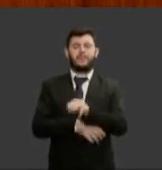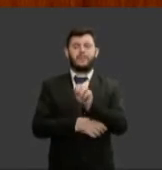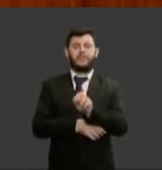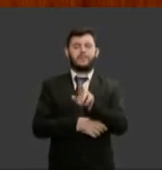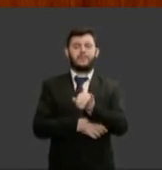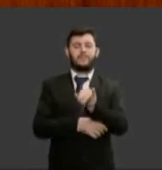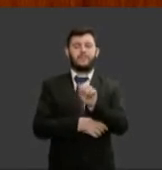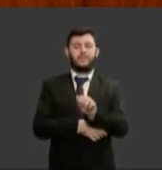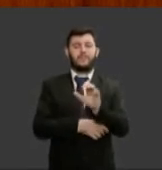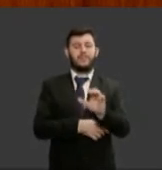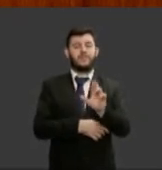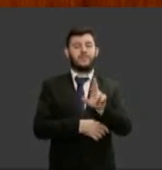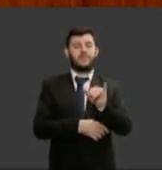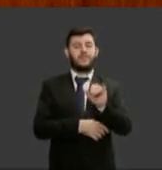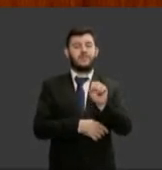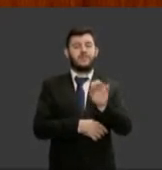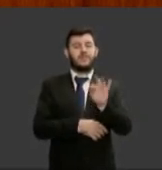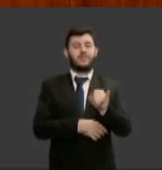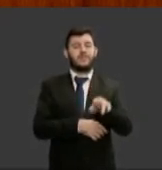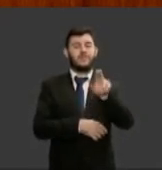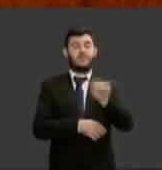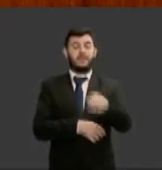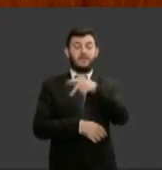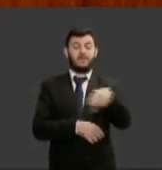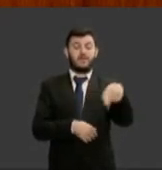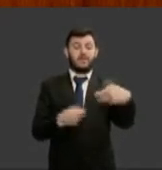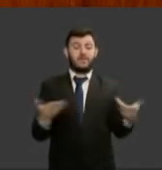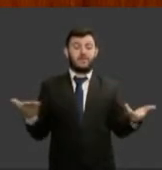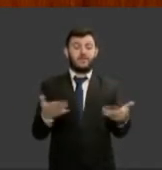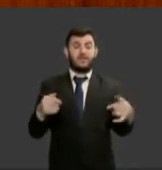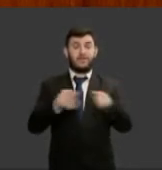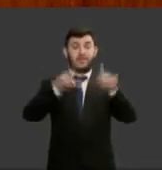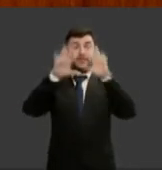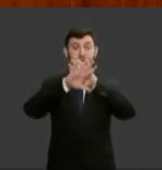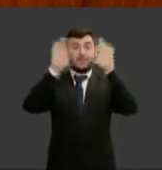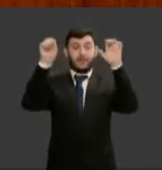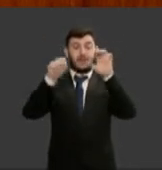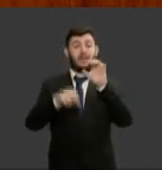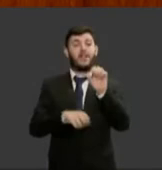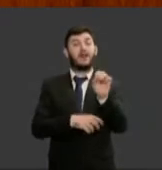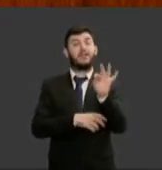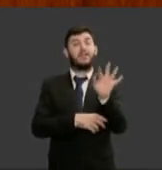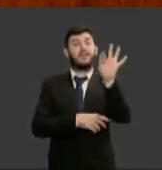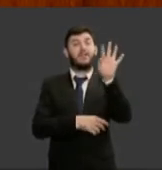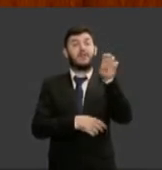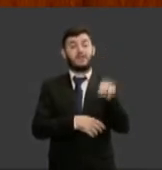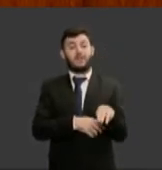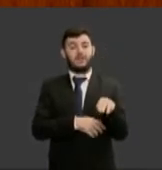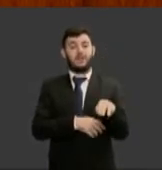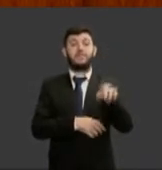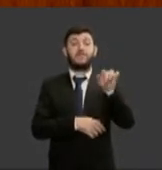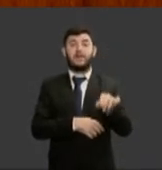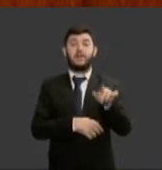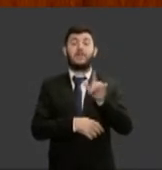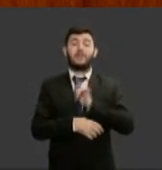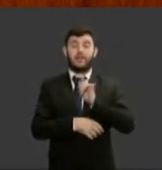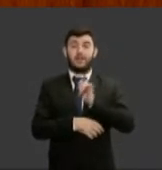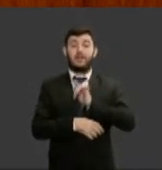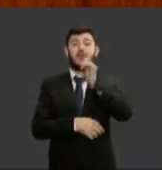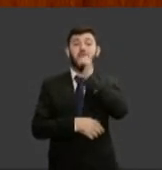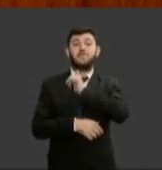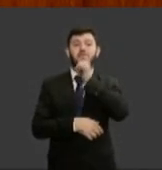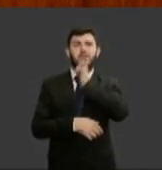presidente e no Supremo Tribunal Militar temos uma mulher pela primeira vez em